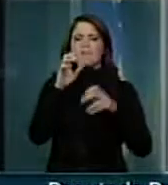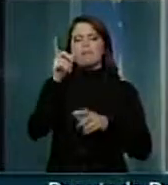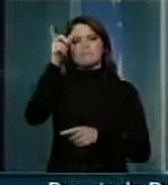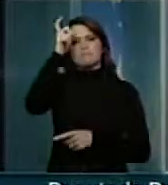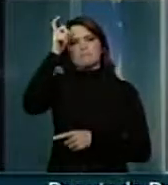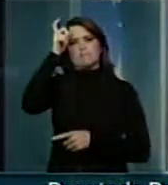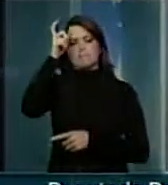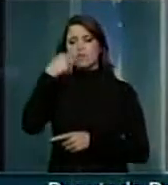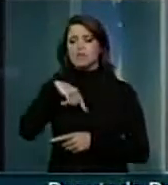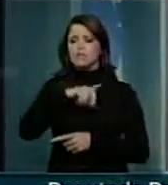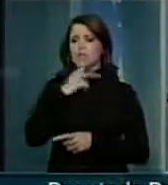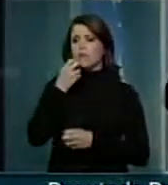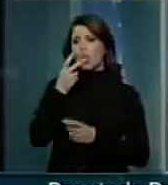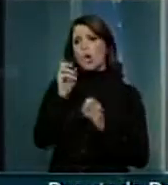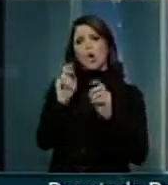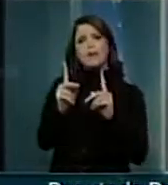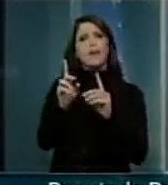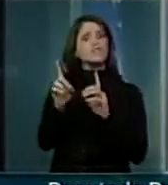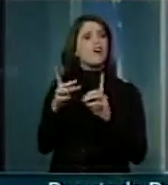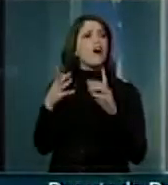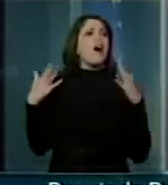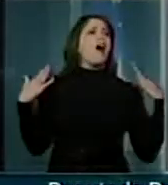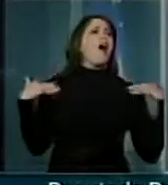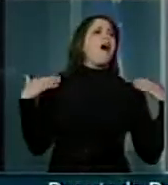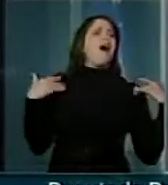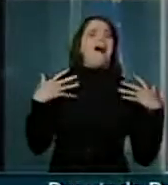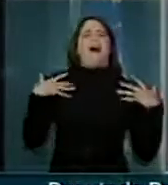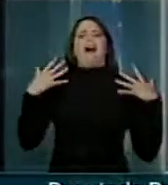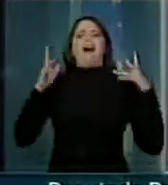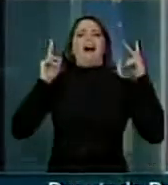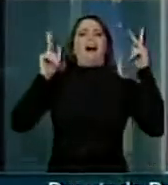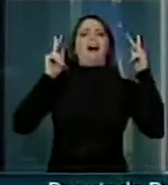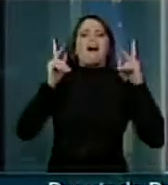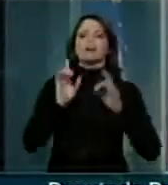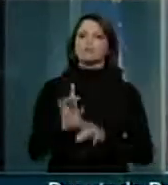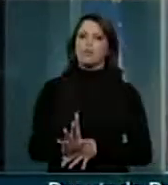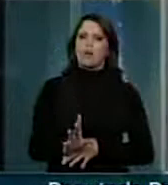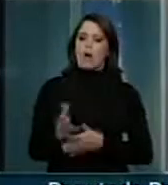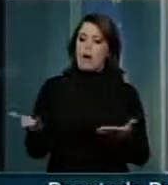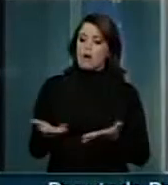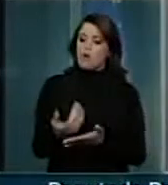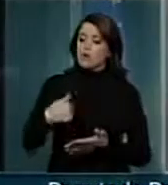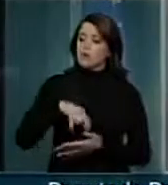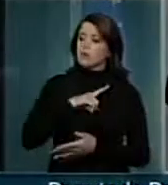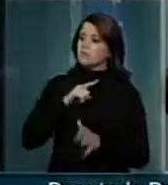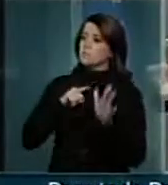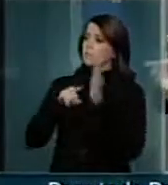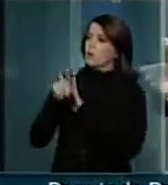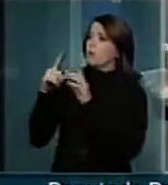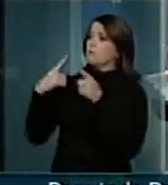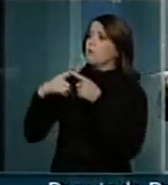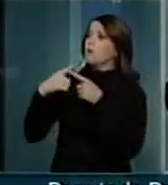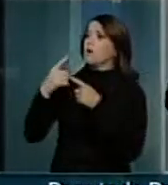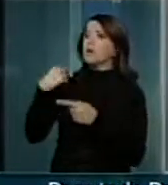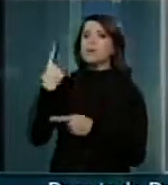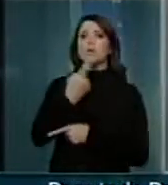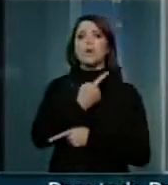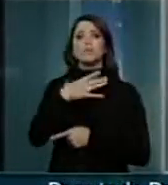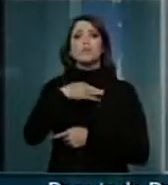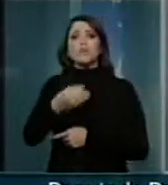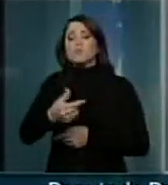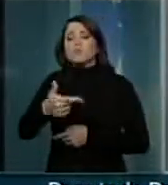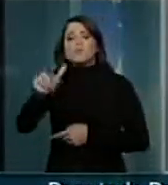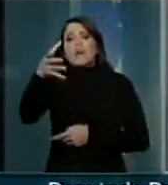E nós dissemos, isto é apenas diversão. Agora, nós estamos perguntando por que nossos filhos não têm